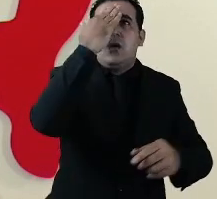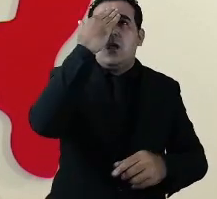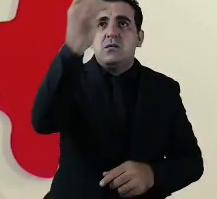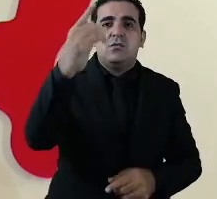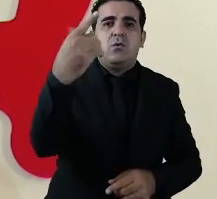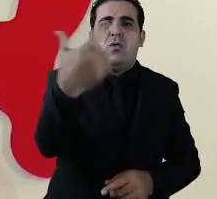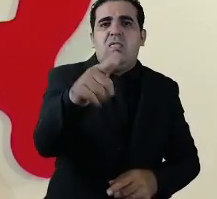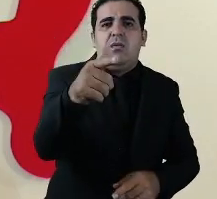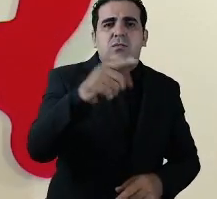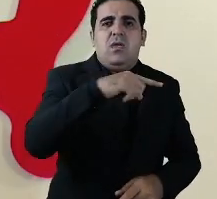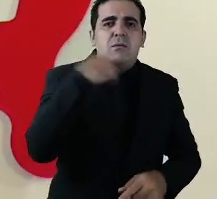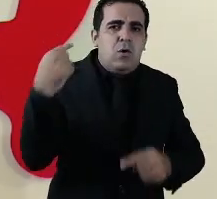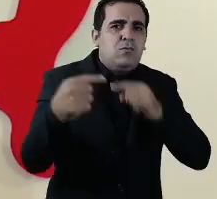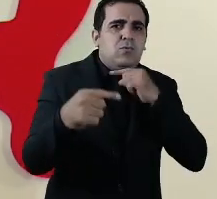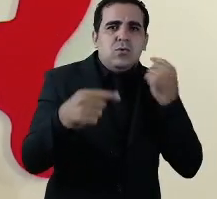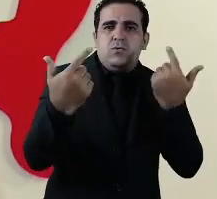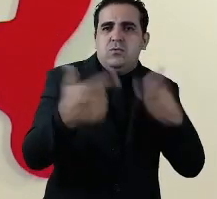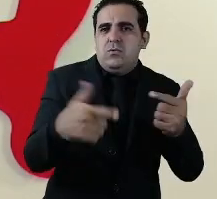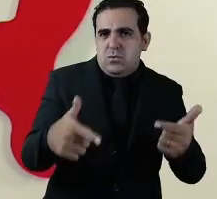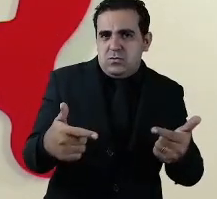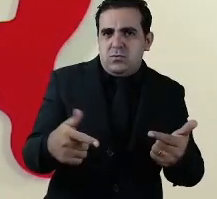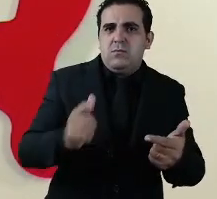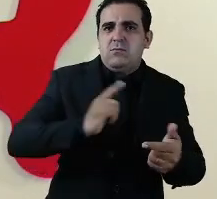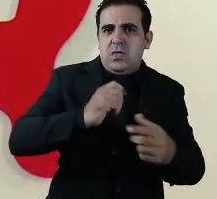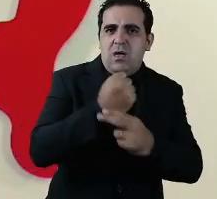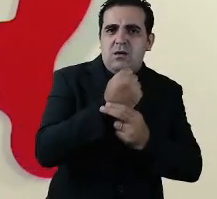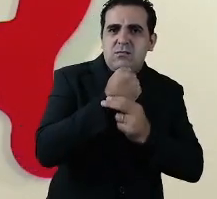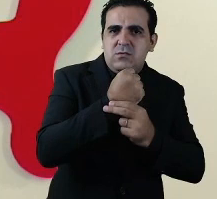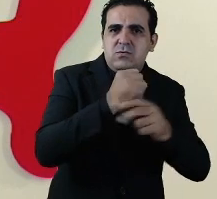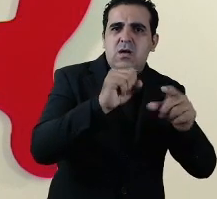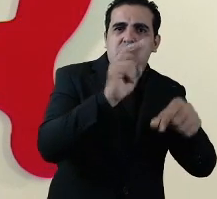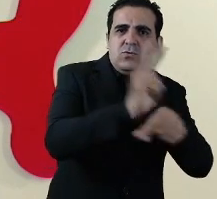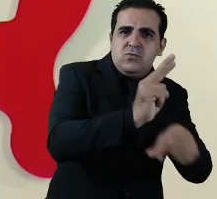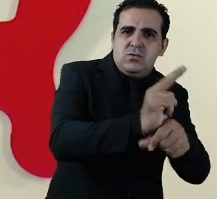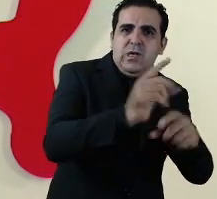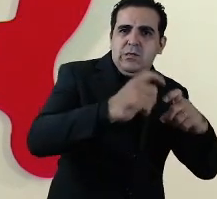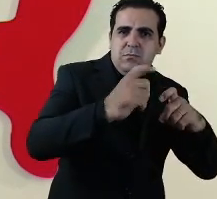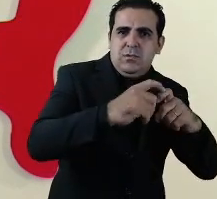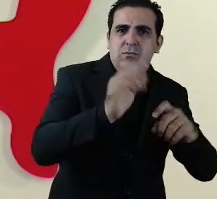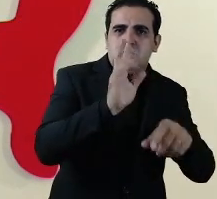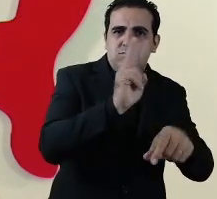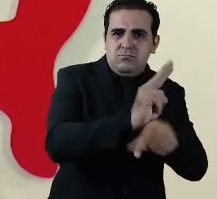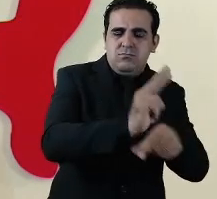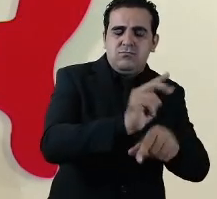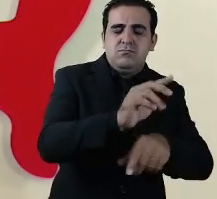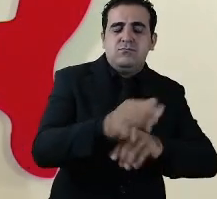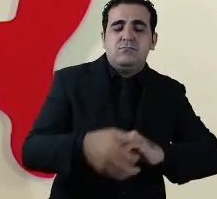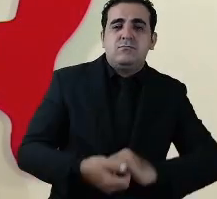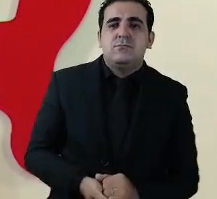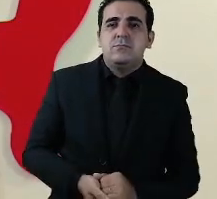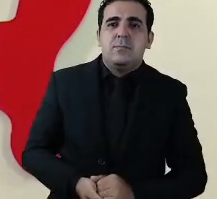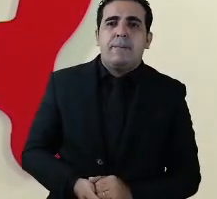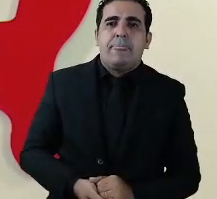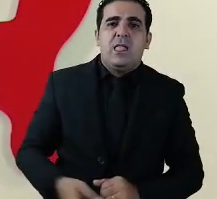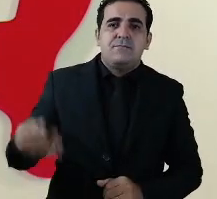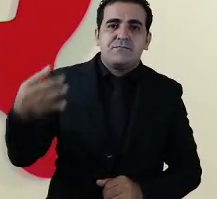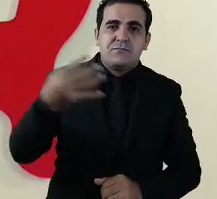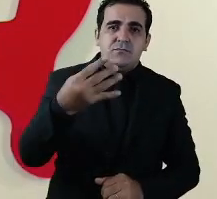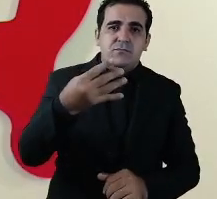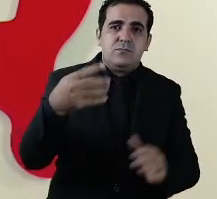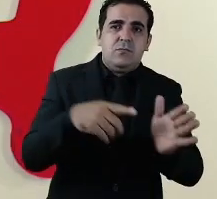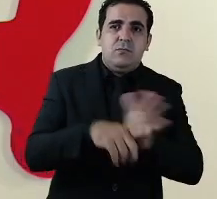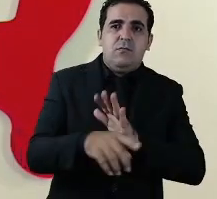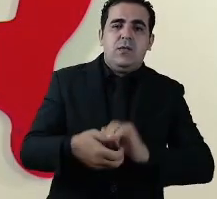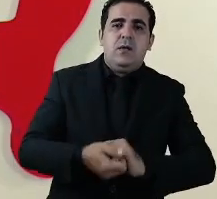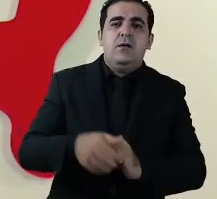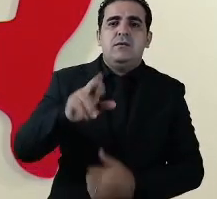uma vez exatamente que está assegurada a assistência médica a quarta pergunta é